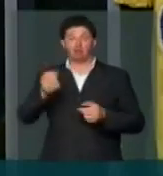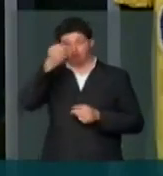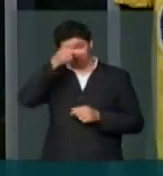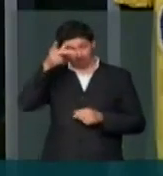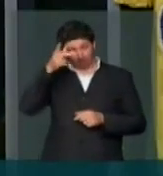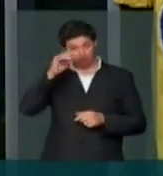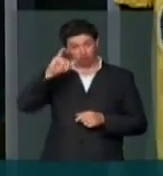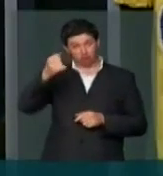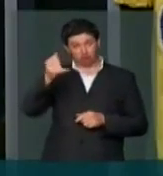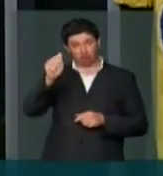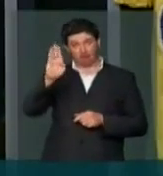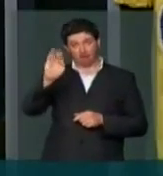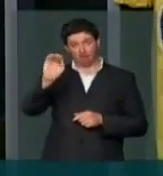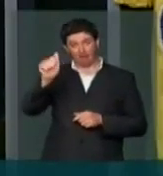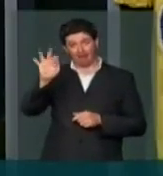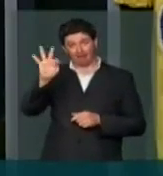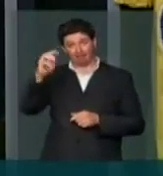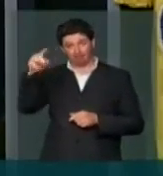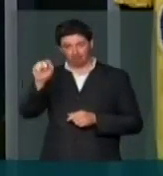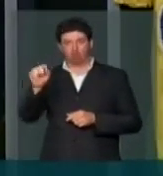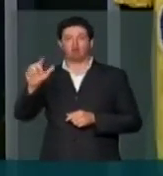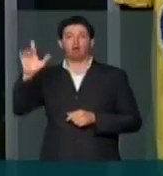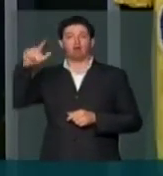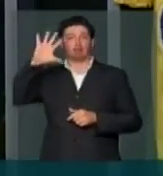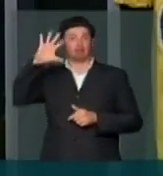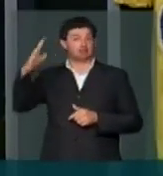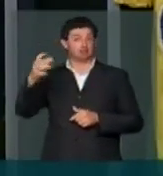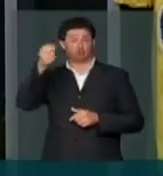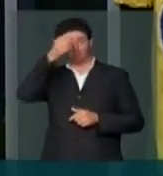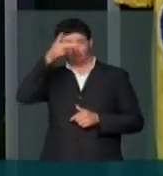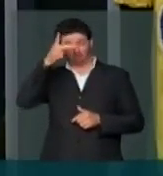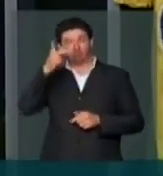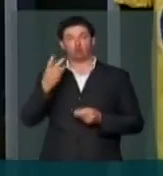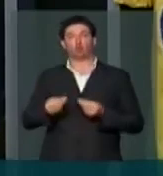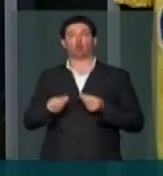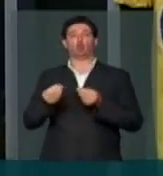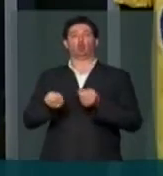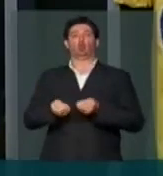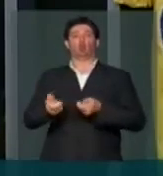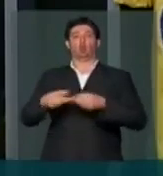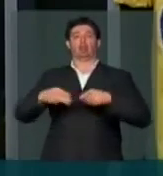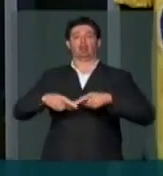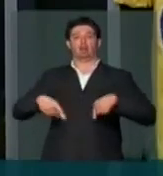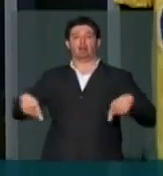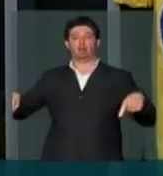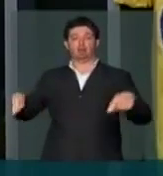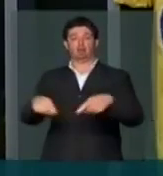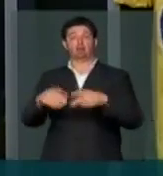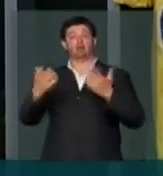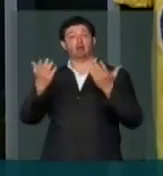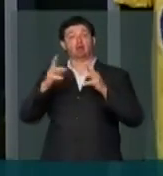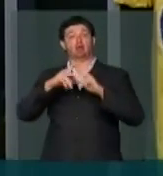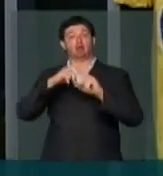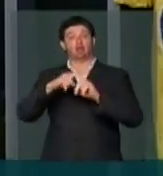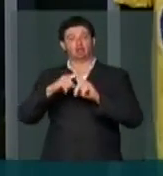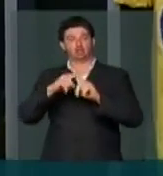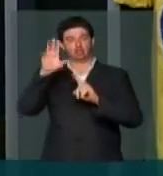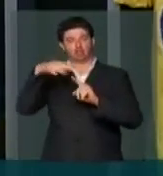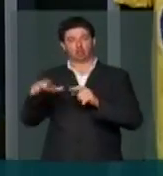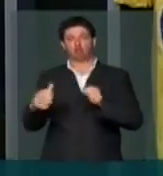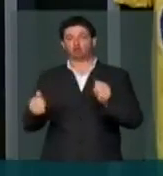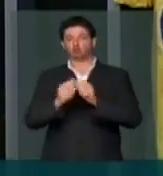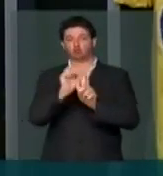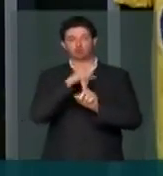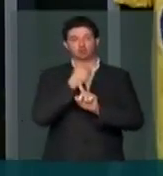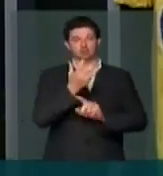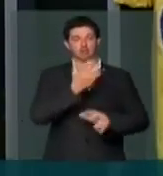Guarapes, por decisão do prefeito Elias Gomes, doou o terreno e a Igreja Católica se mobiliza junto